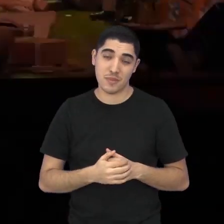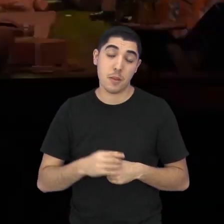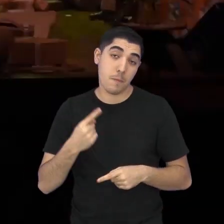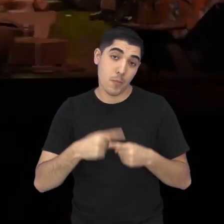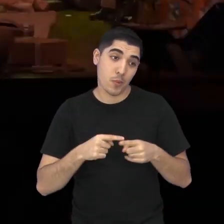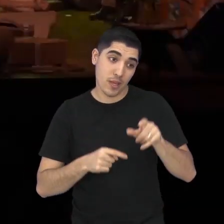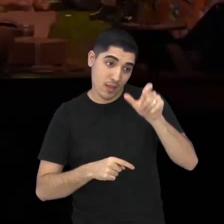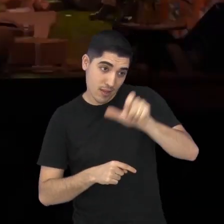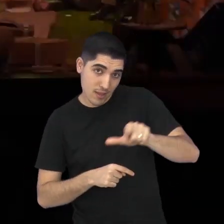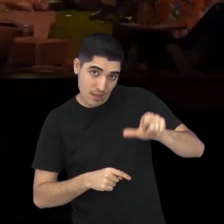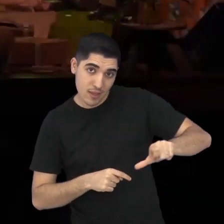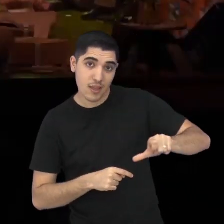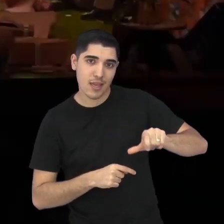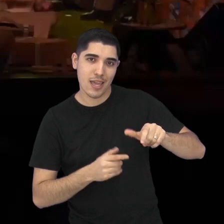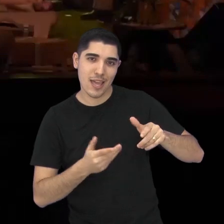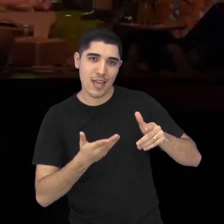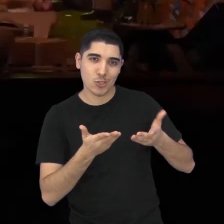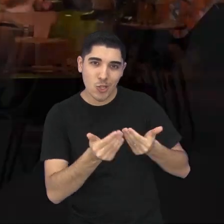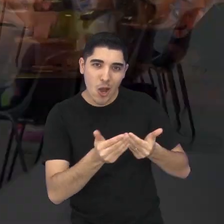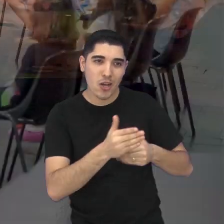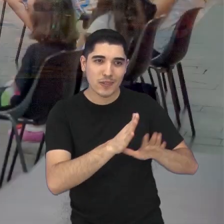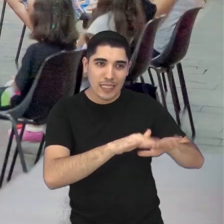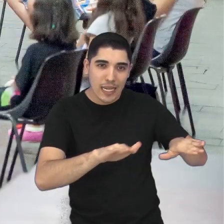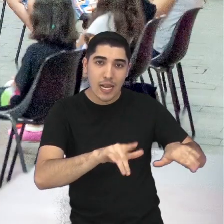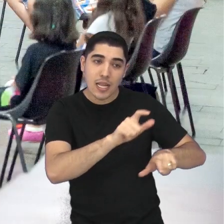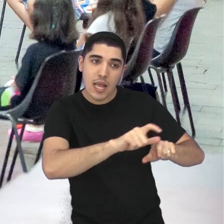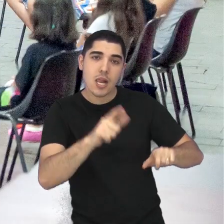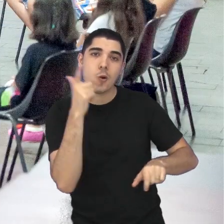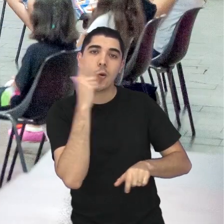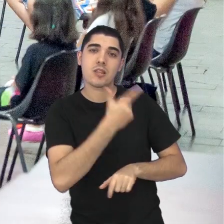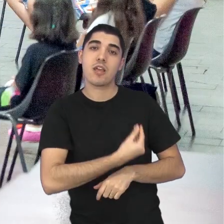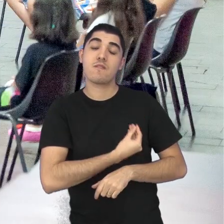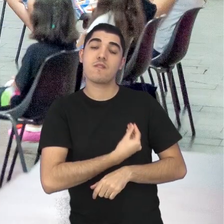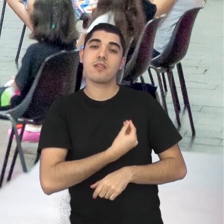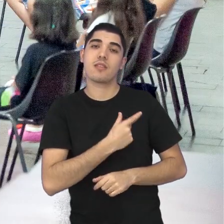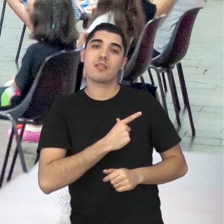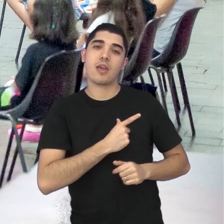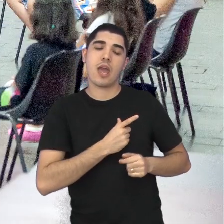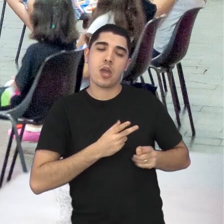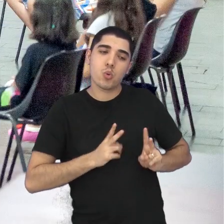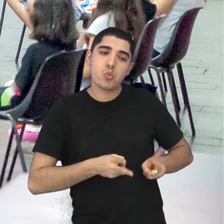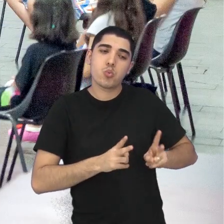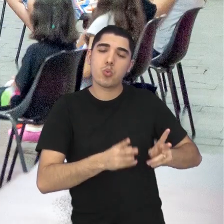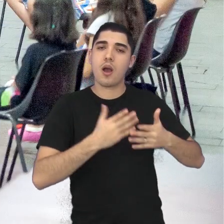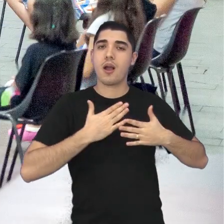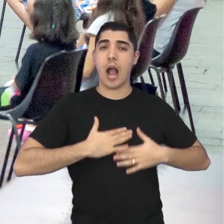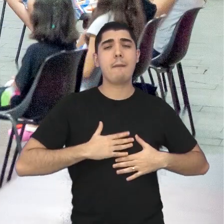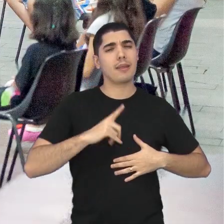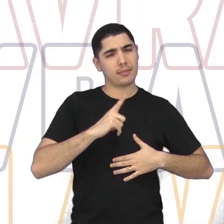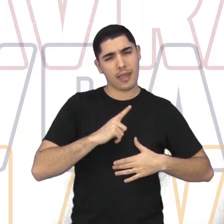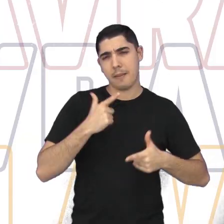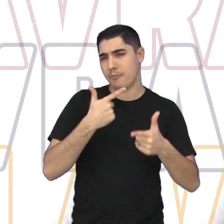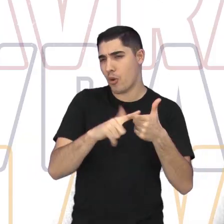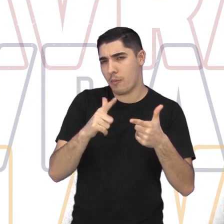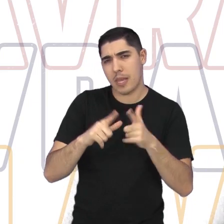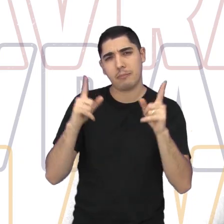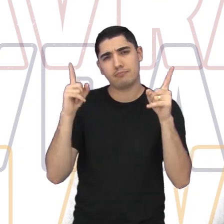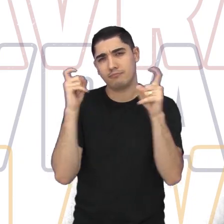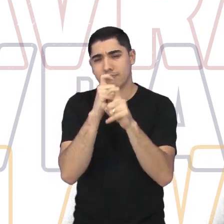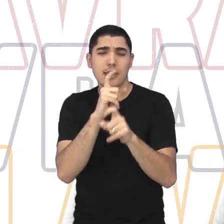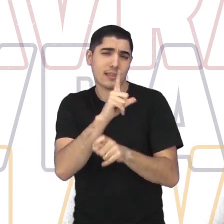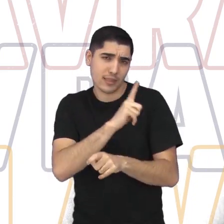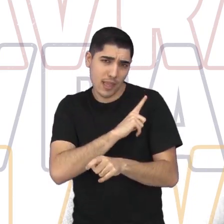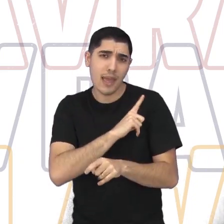Para que eles possam levar a vida com mais calma, apesar das dificuldades e tudo mais.